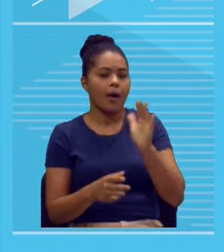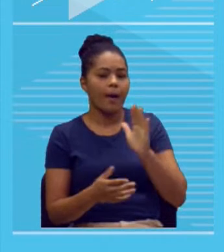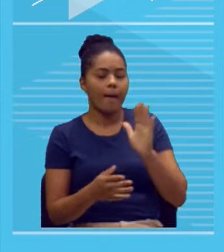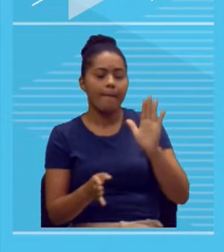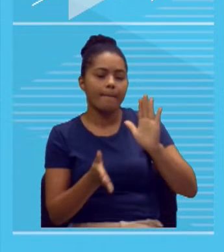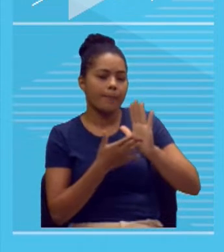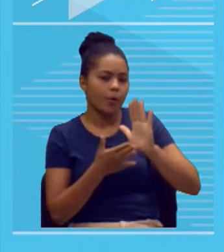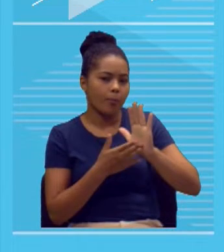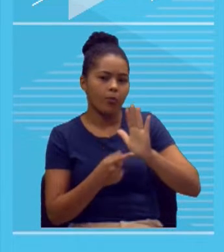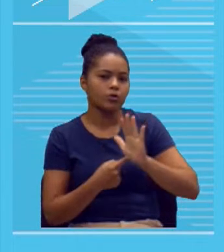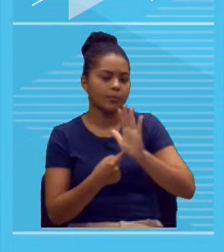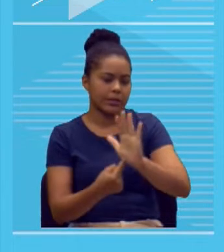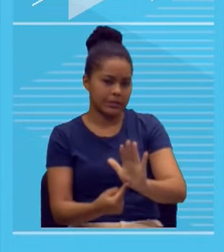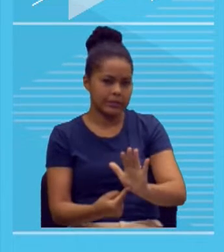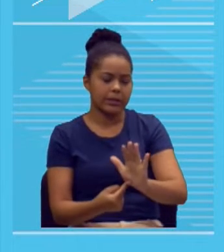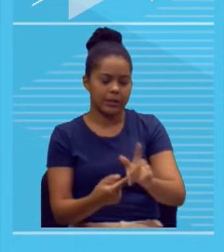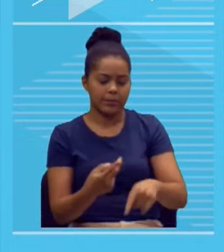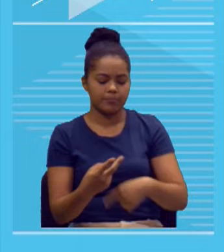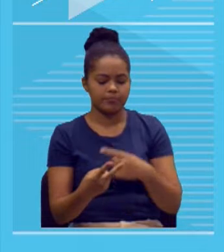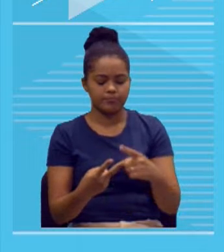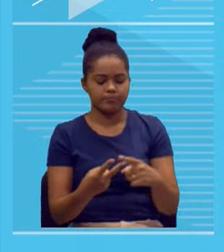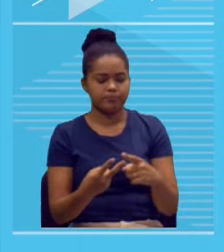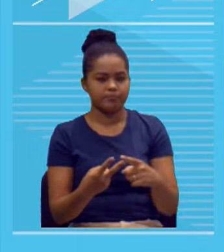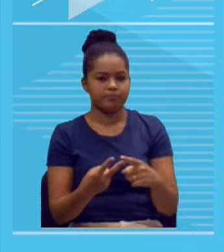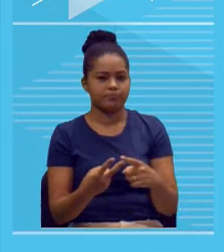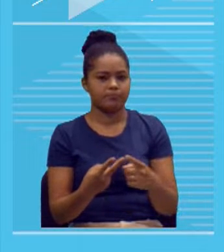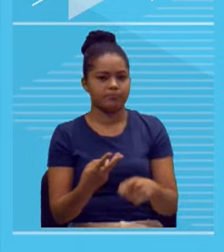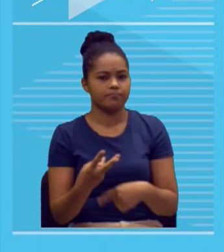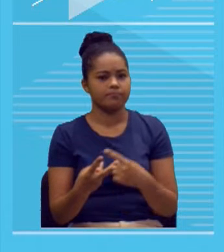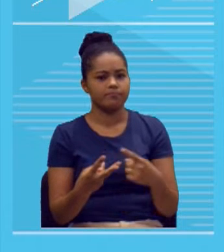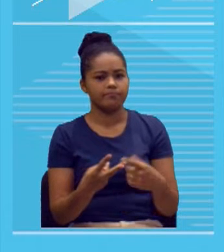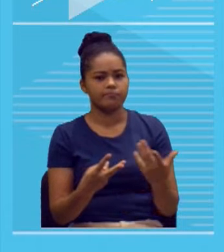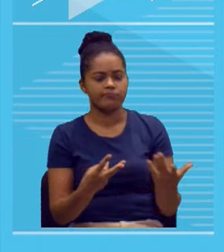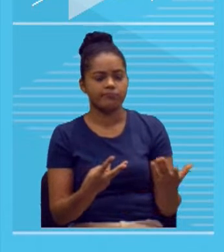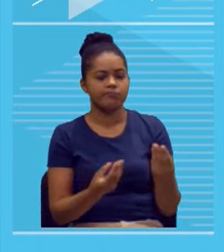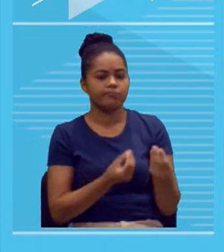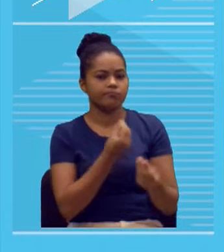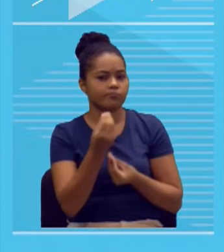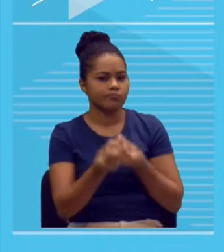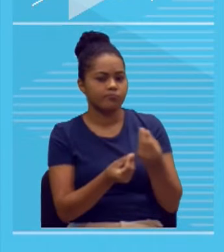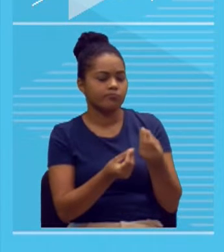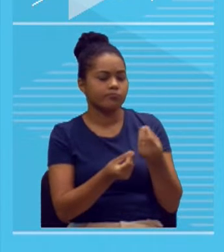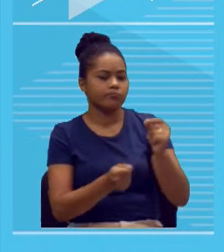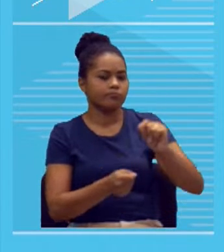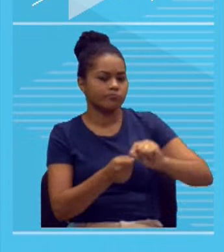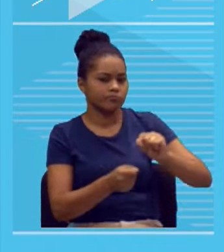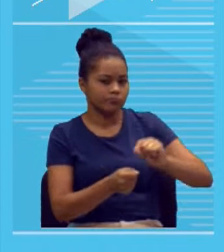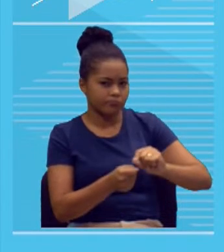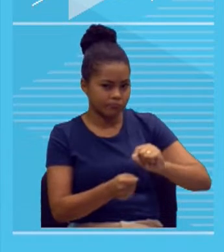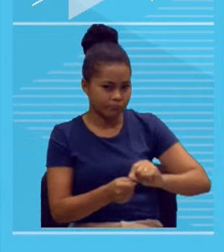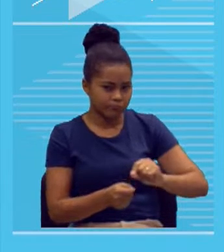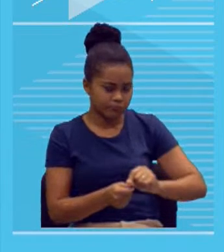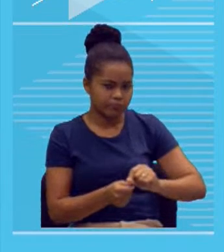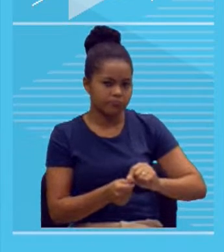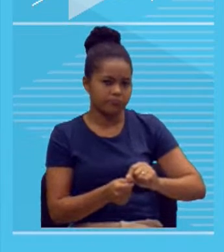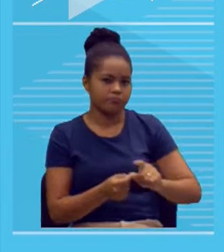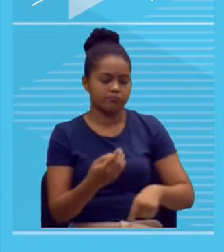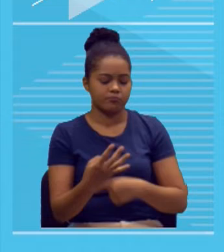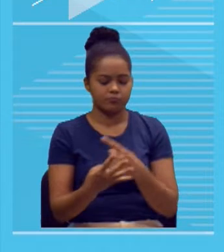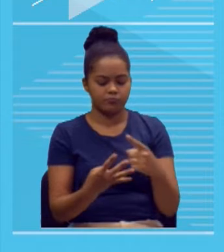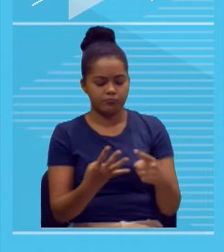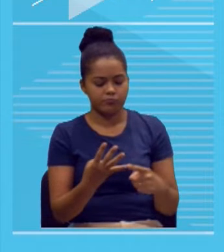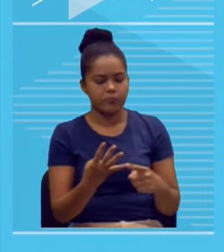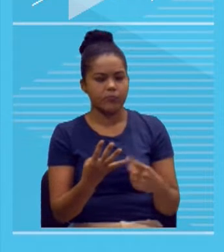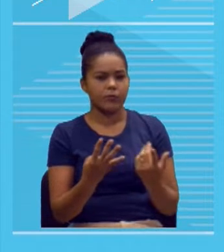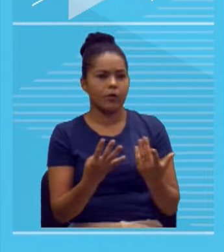solução proposta, como essa solução vai ser instrumentalizada, que é o modo meio, qual é o